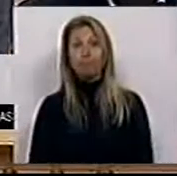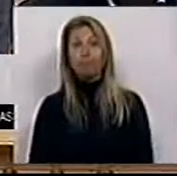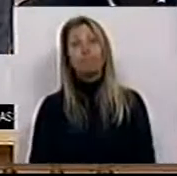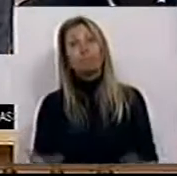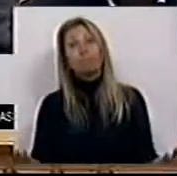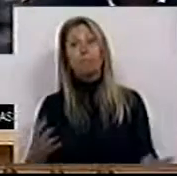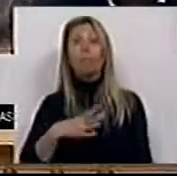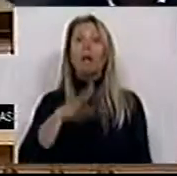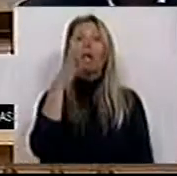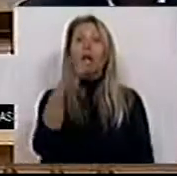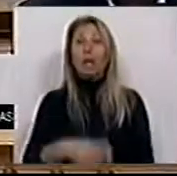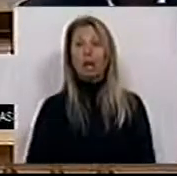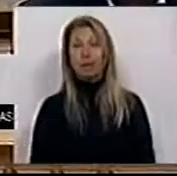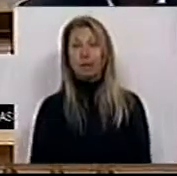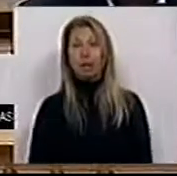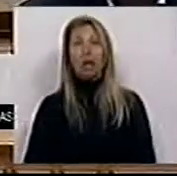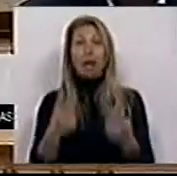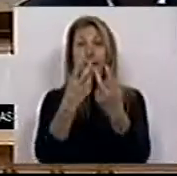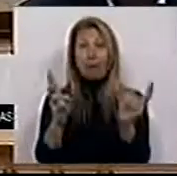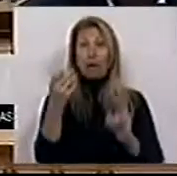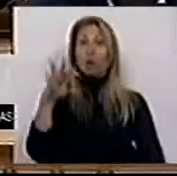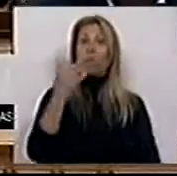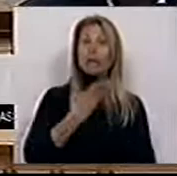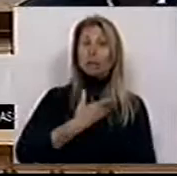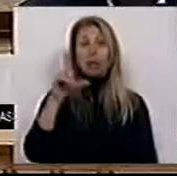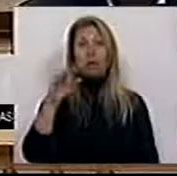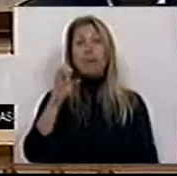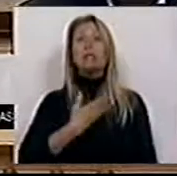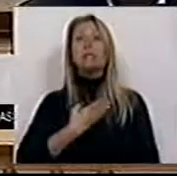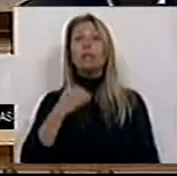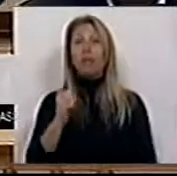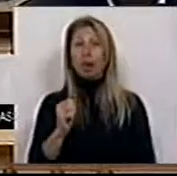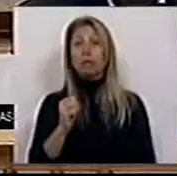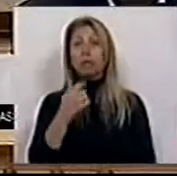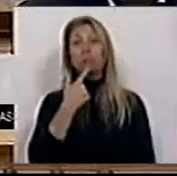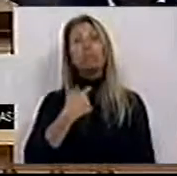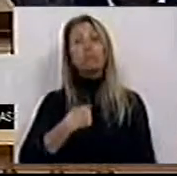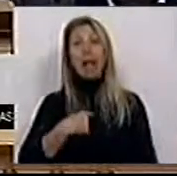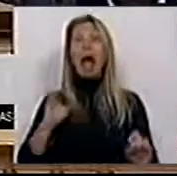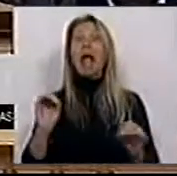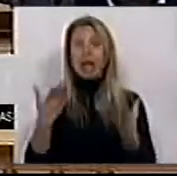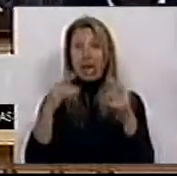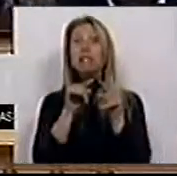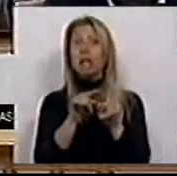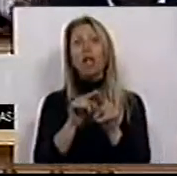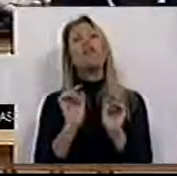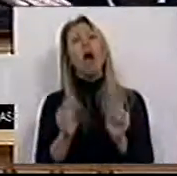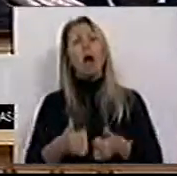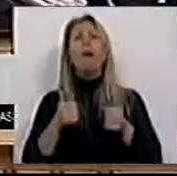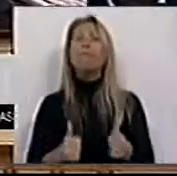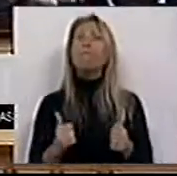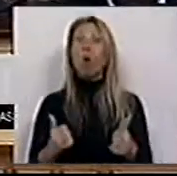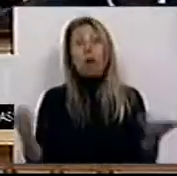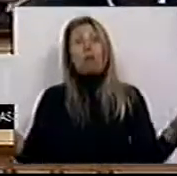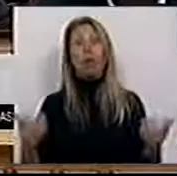Ou seja, quer a bancada do PSD, quer a bancada do CDS nos disseram a iniciativa é boa. Ora, se a